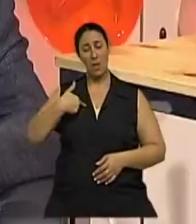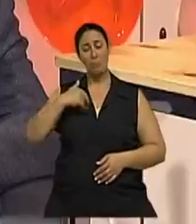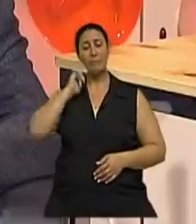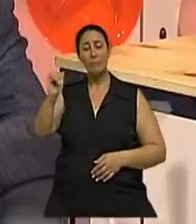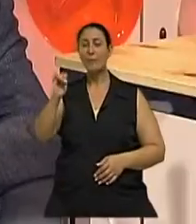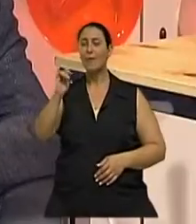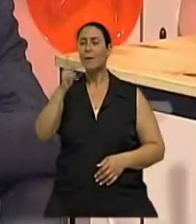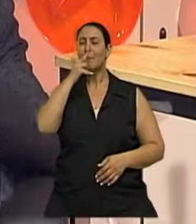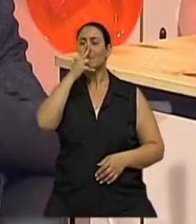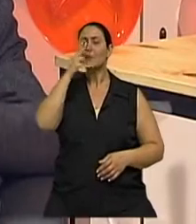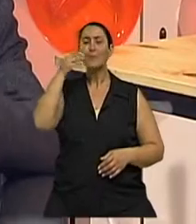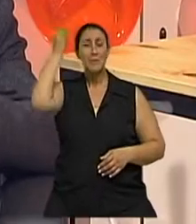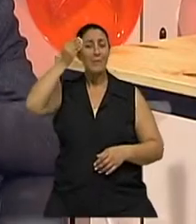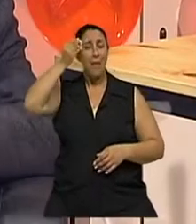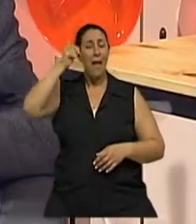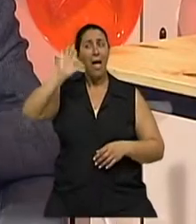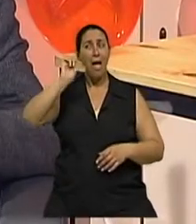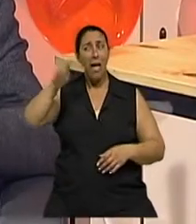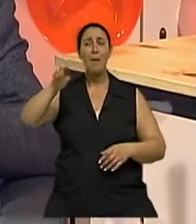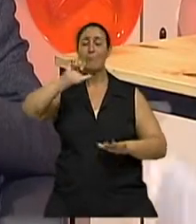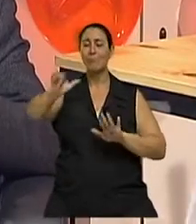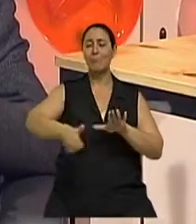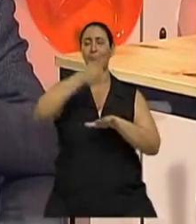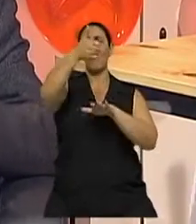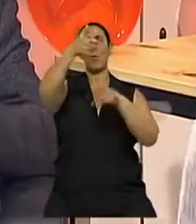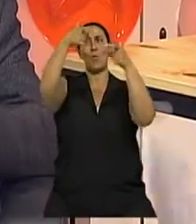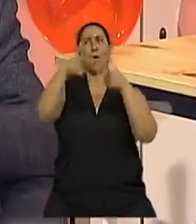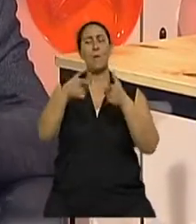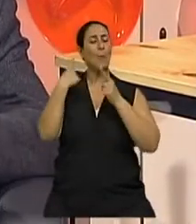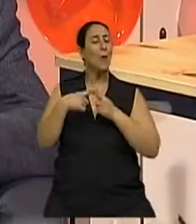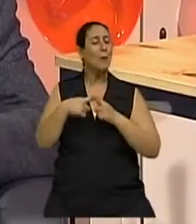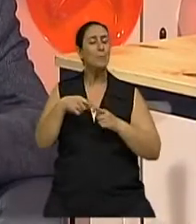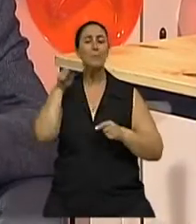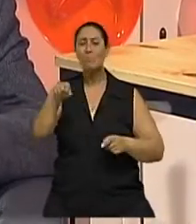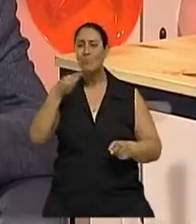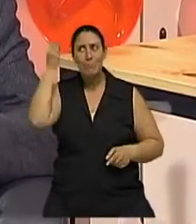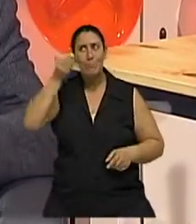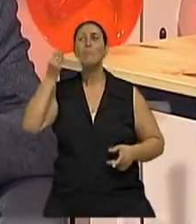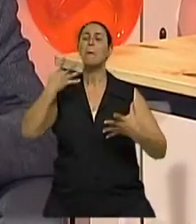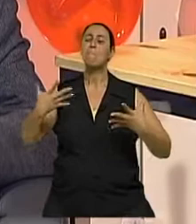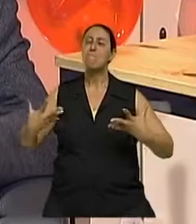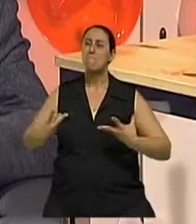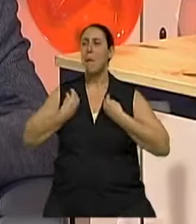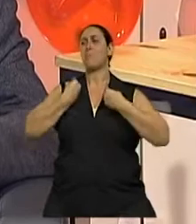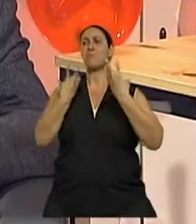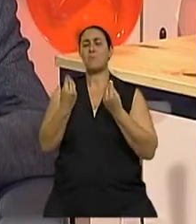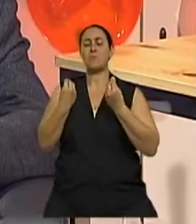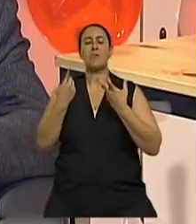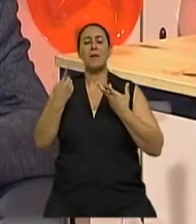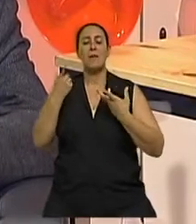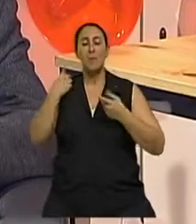primeiro nível e muito lá atrás o resto. Porque necessariamente o processo de envelhecimento